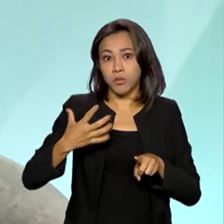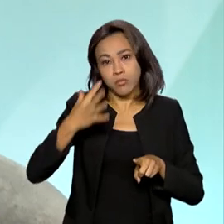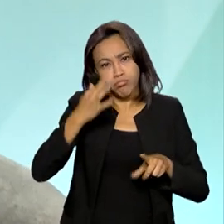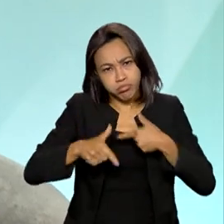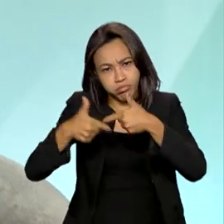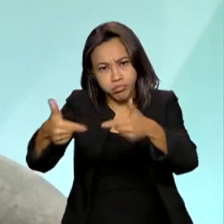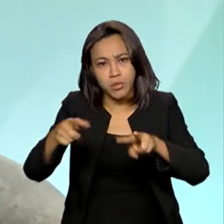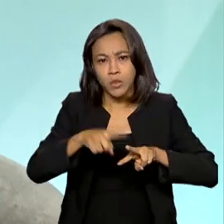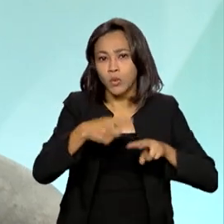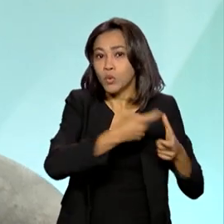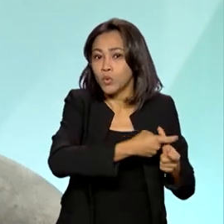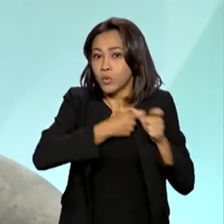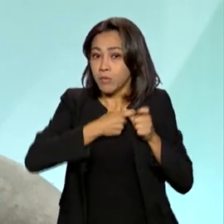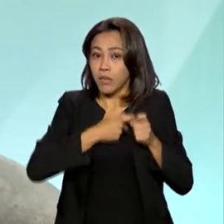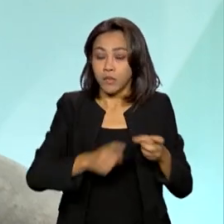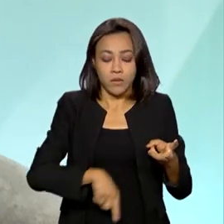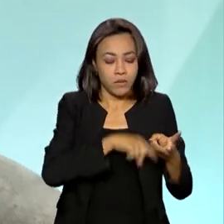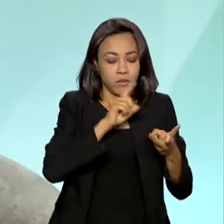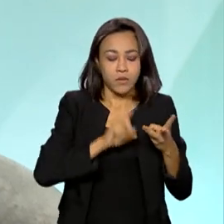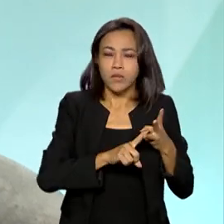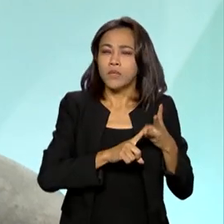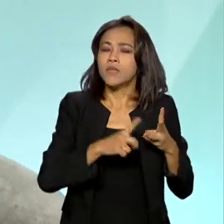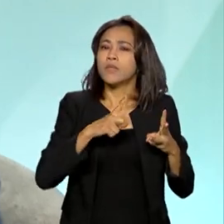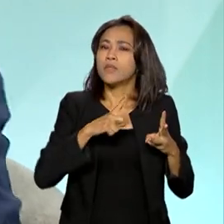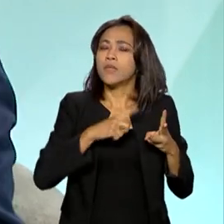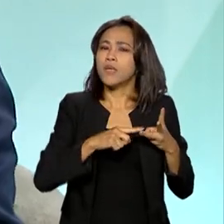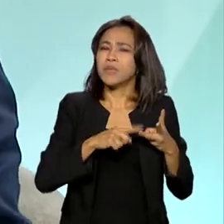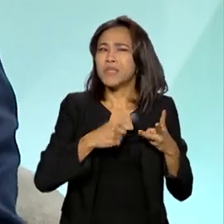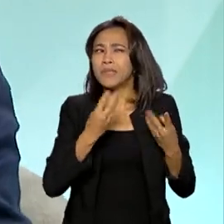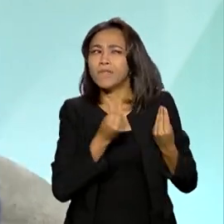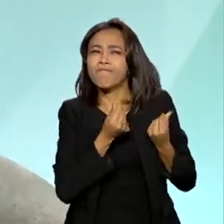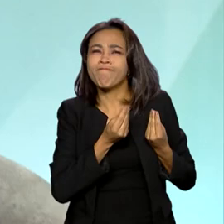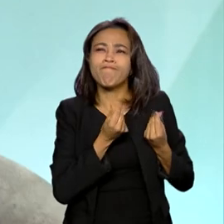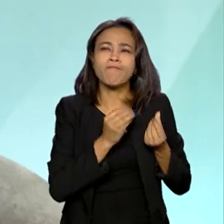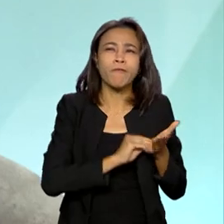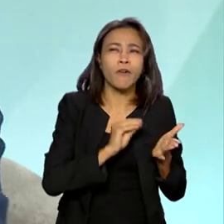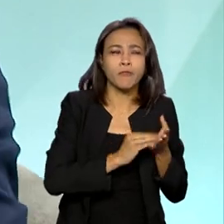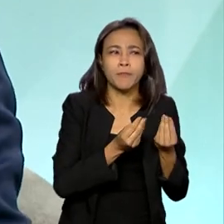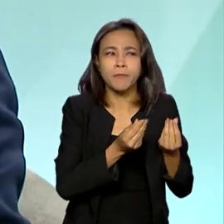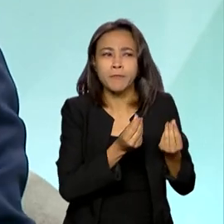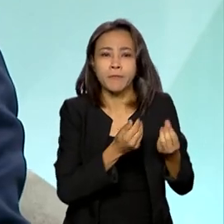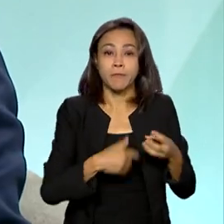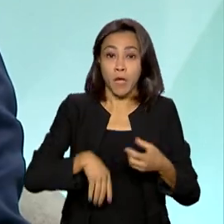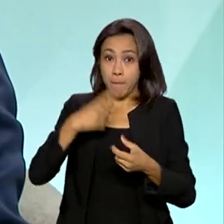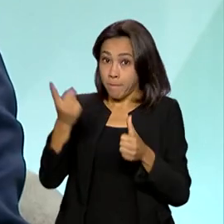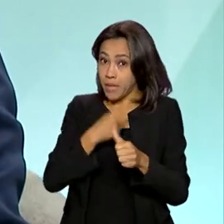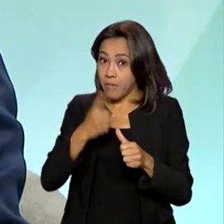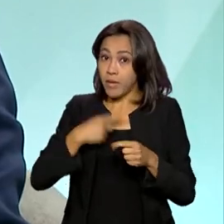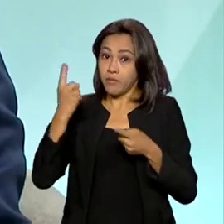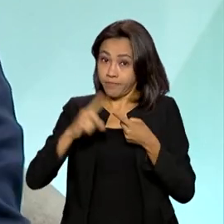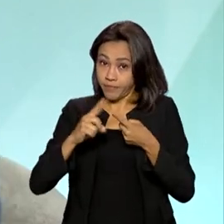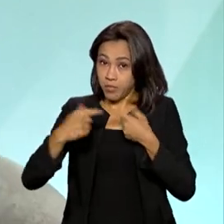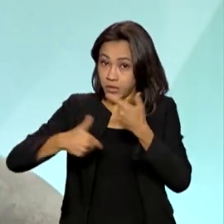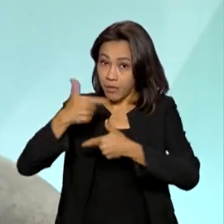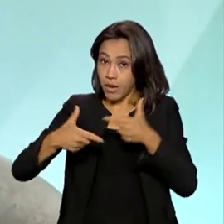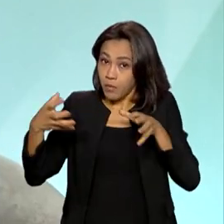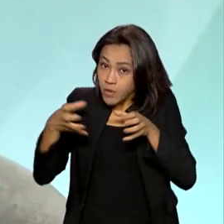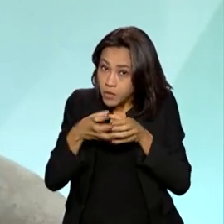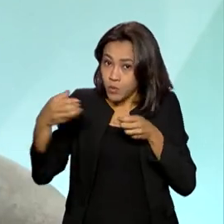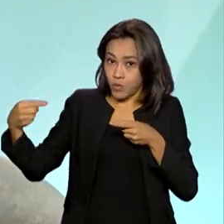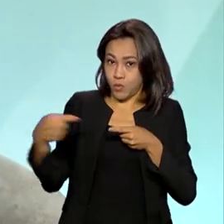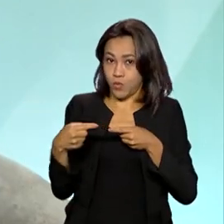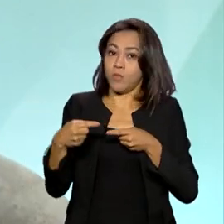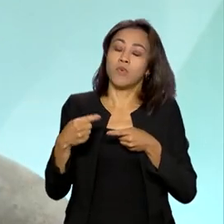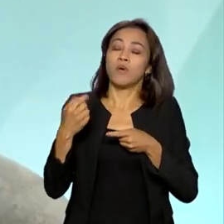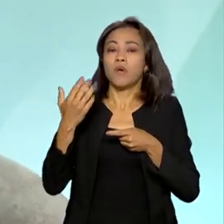suspensos e os que têm algum tipo de inconsistência. Então, no primeiro momento nós vamos trabalhar com os ativos e vamos fazer